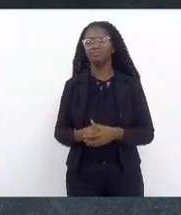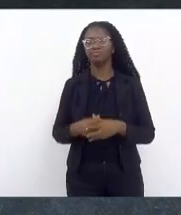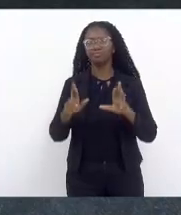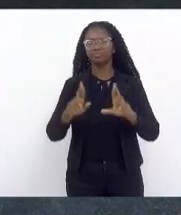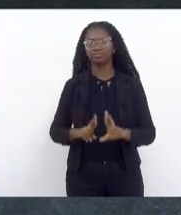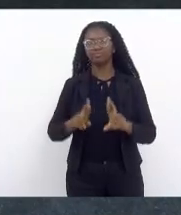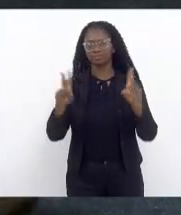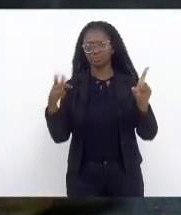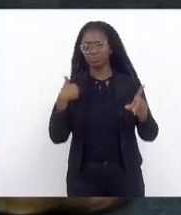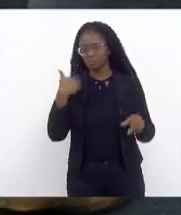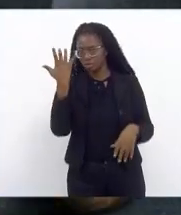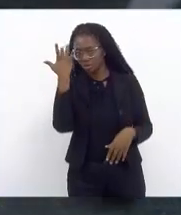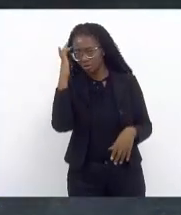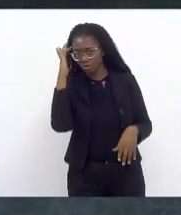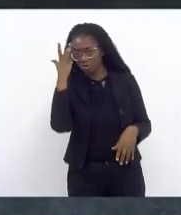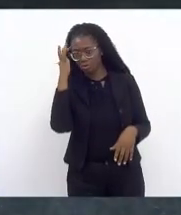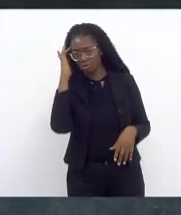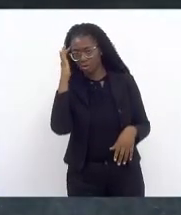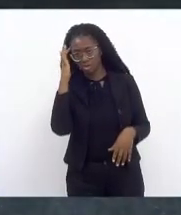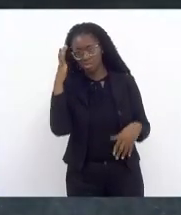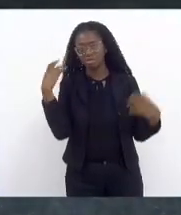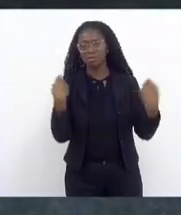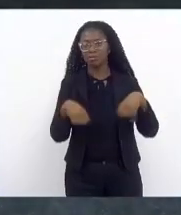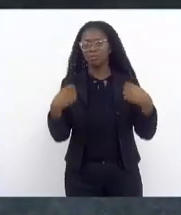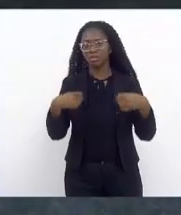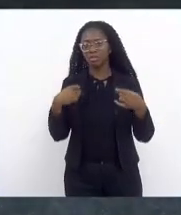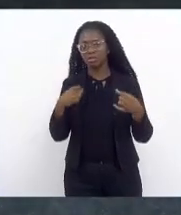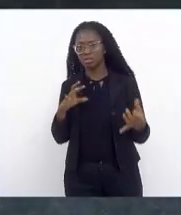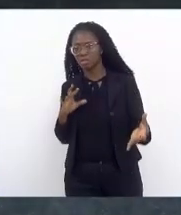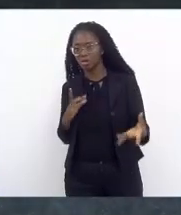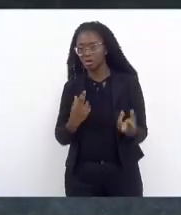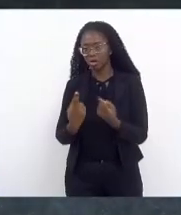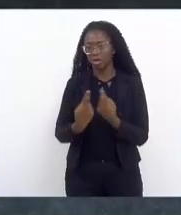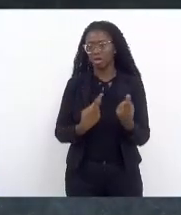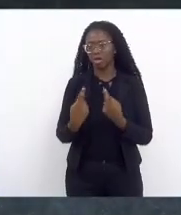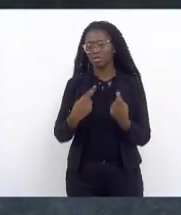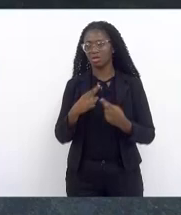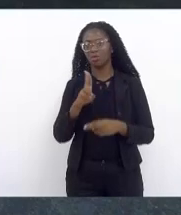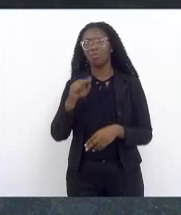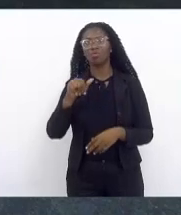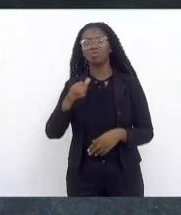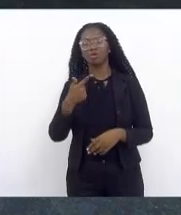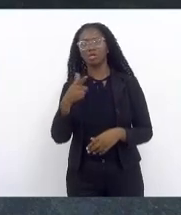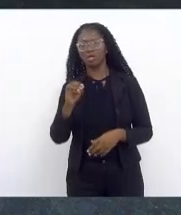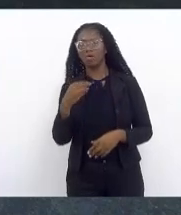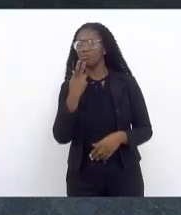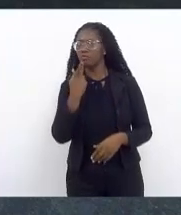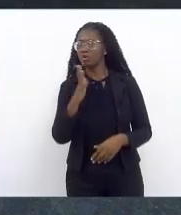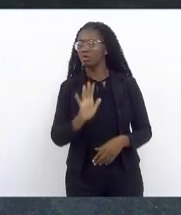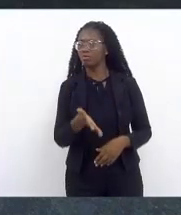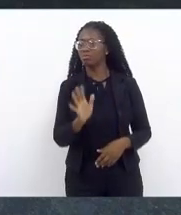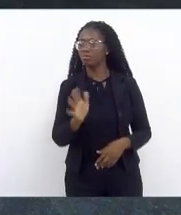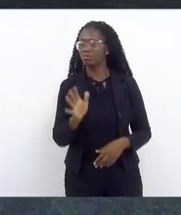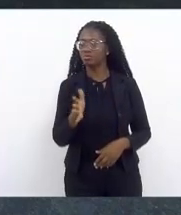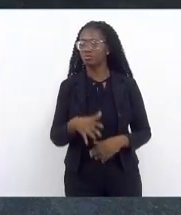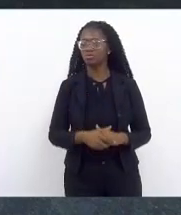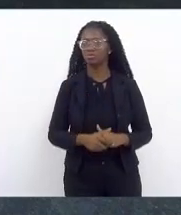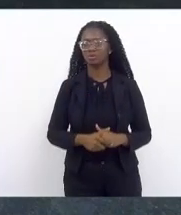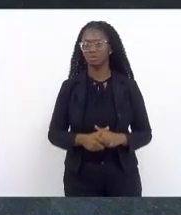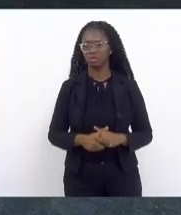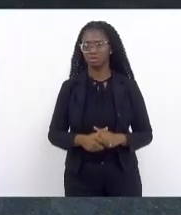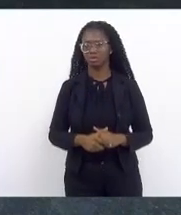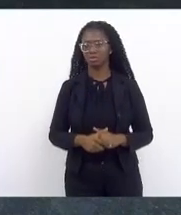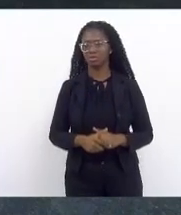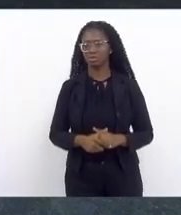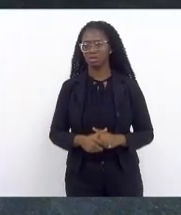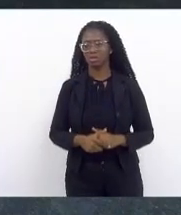acho que os estados tem que estabelecer na relação com União e nós falamos sobre isso mas não aprofundamos esse debate ainda e temos que